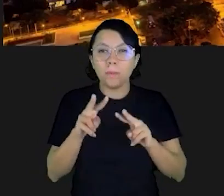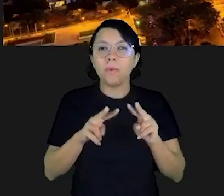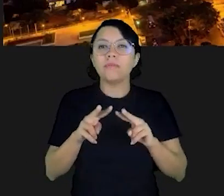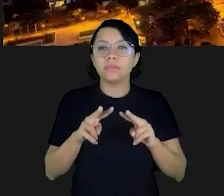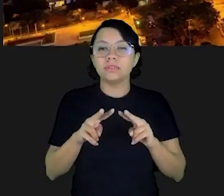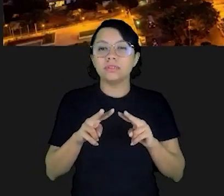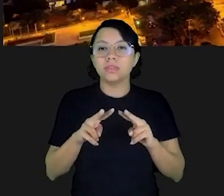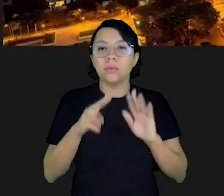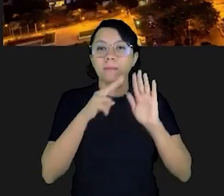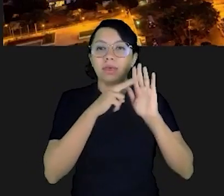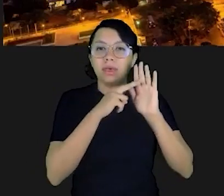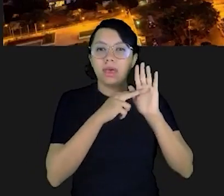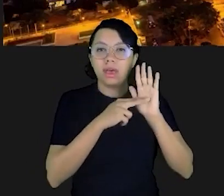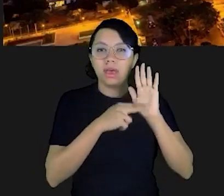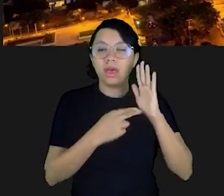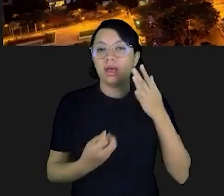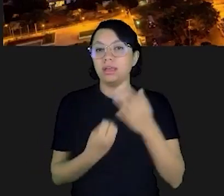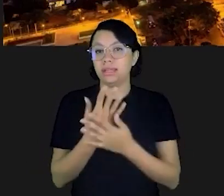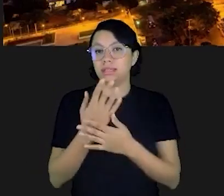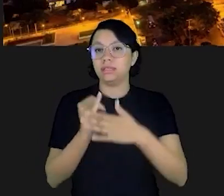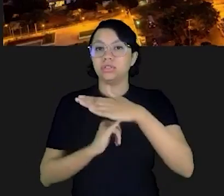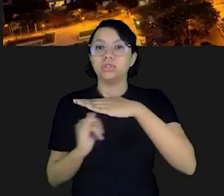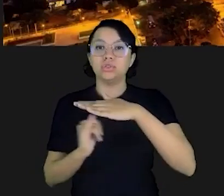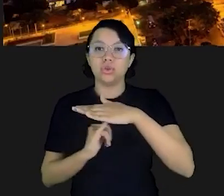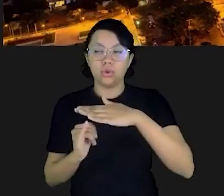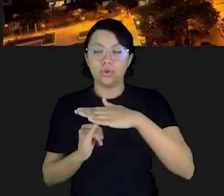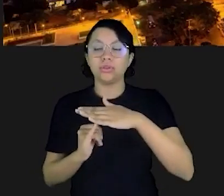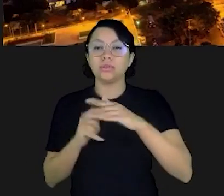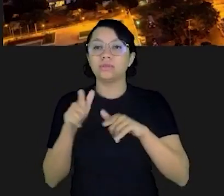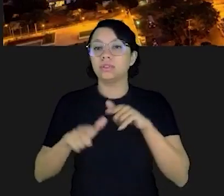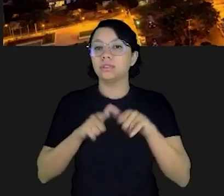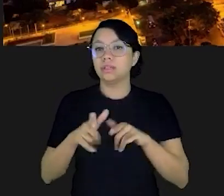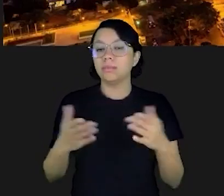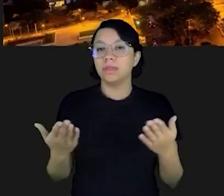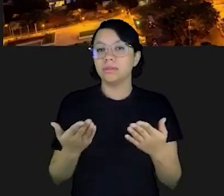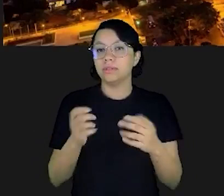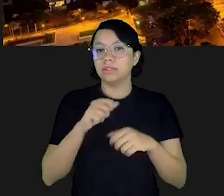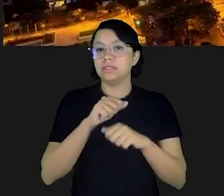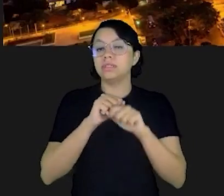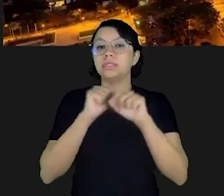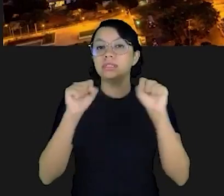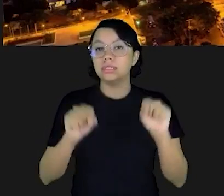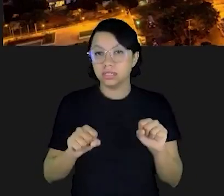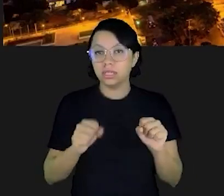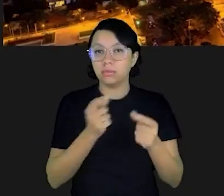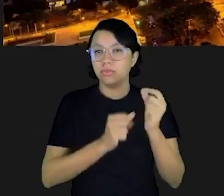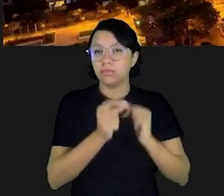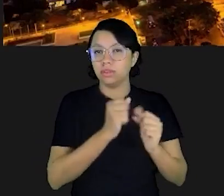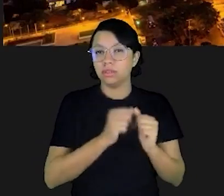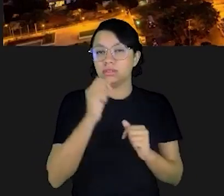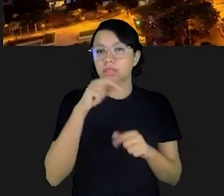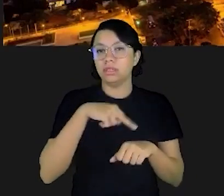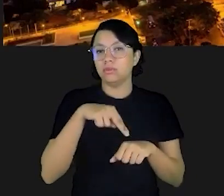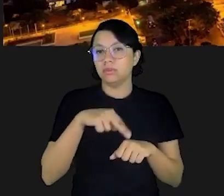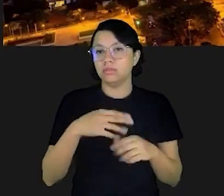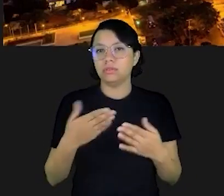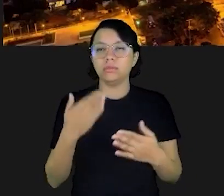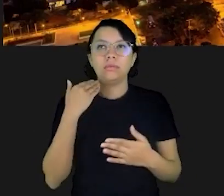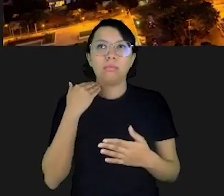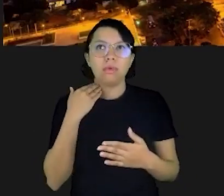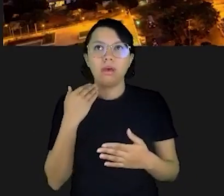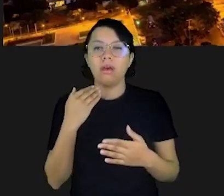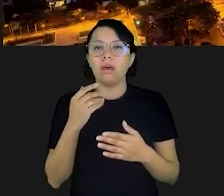e a normatização das instituições que atuam no sistema financeiro nacional. Portanto, bancos,